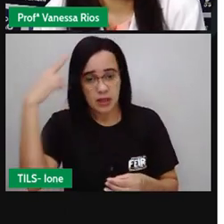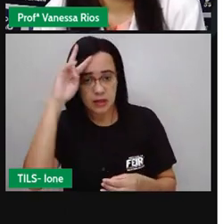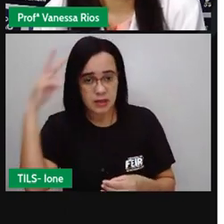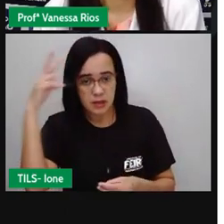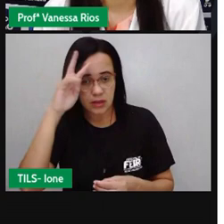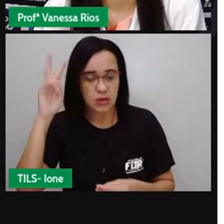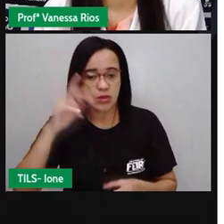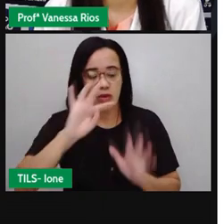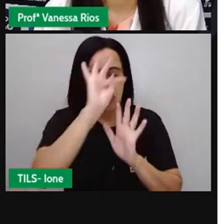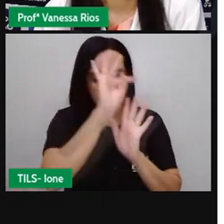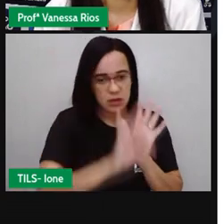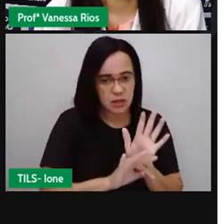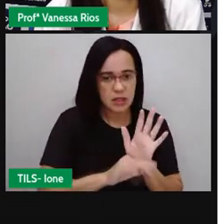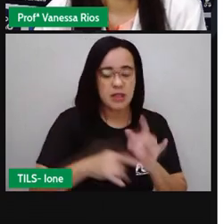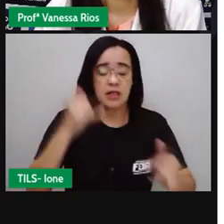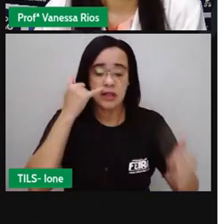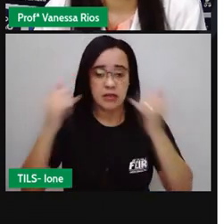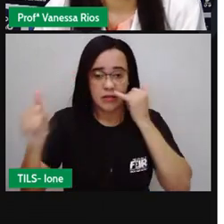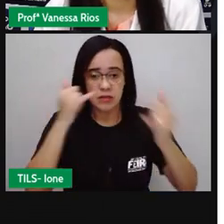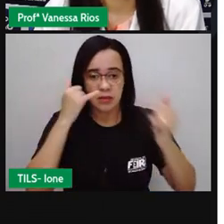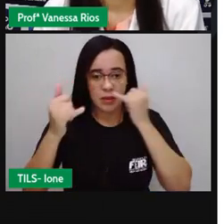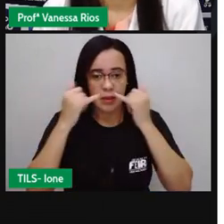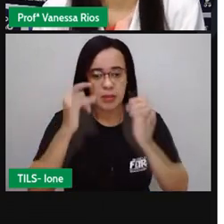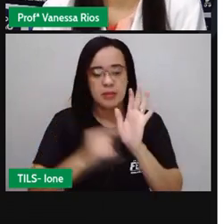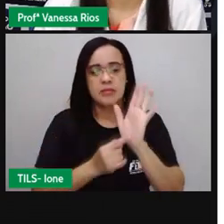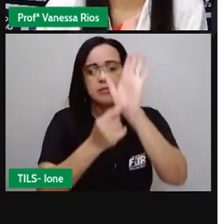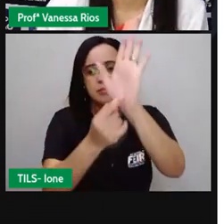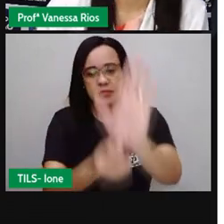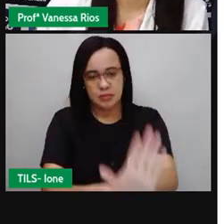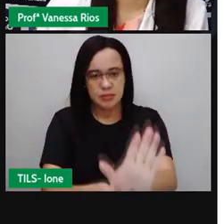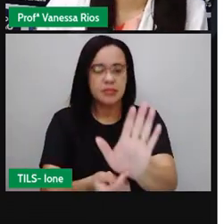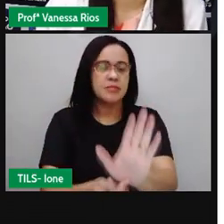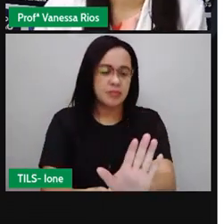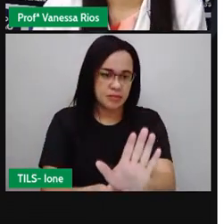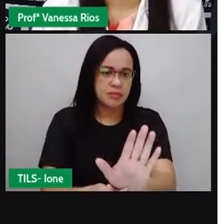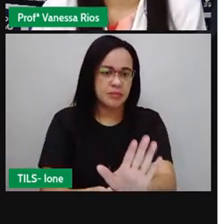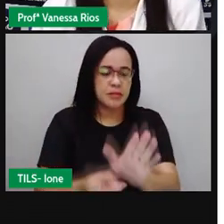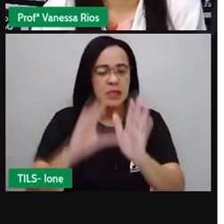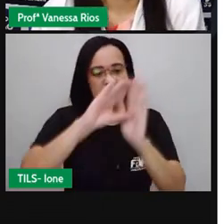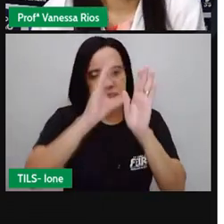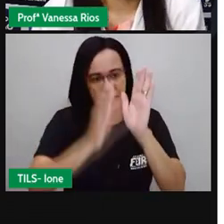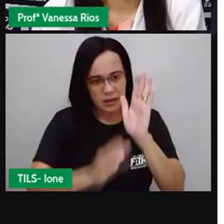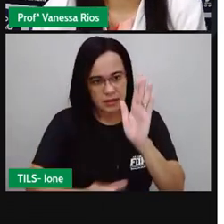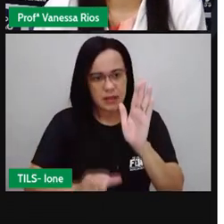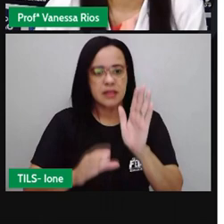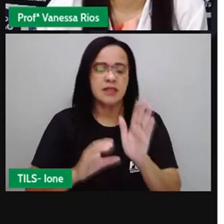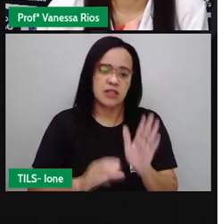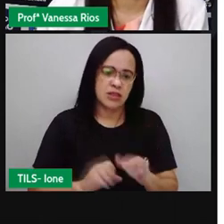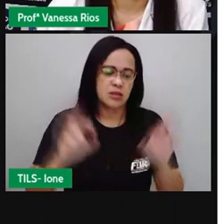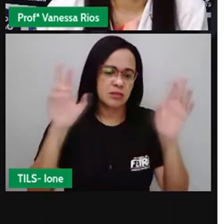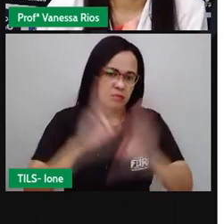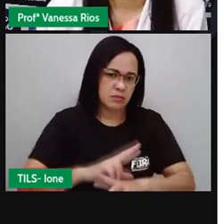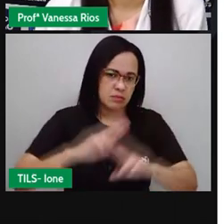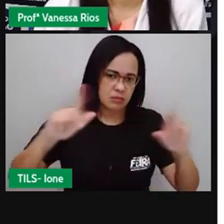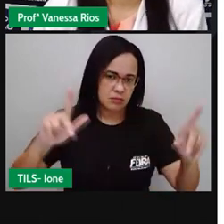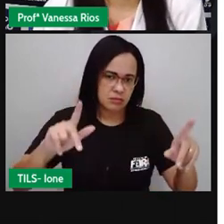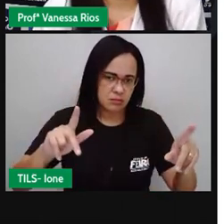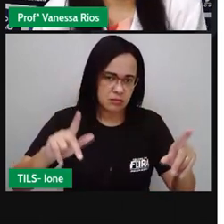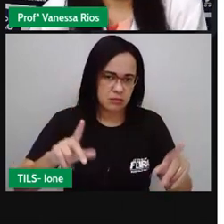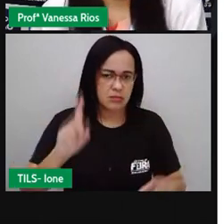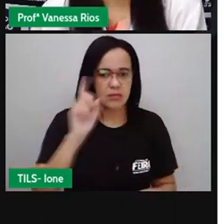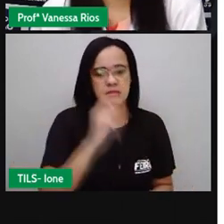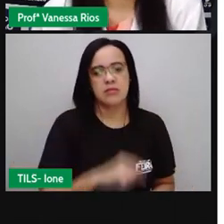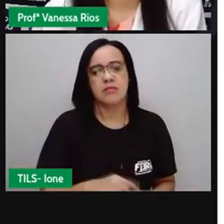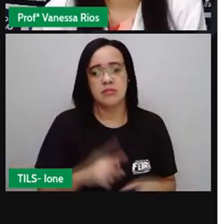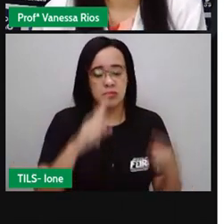textos as informações são apresentadas com características aí diferentes entre uma e